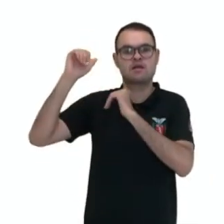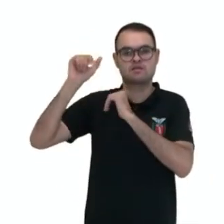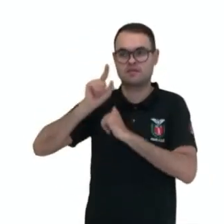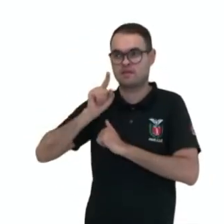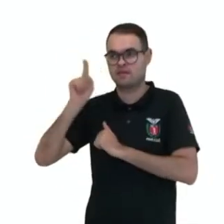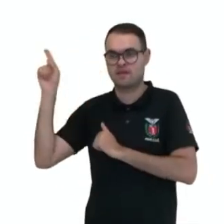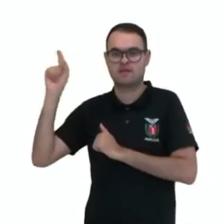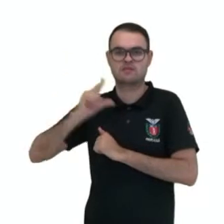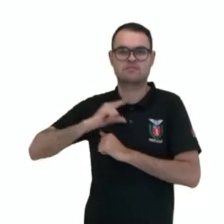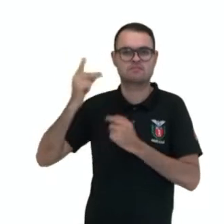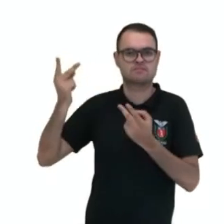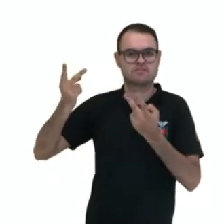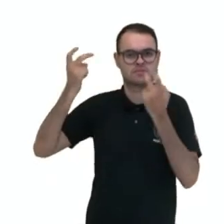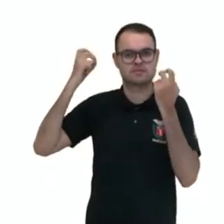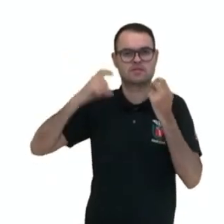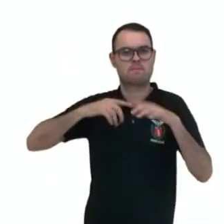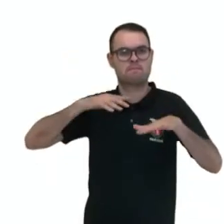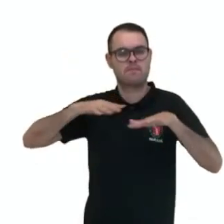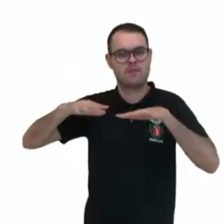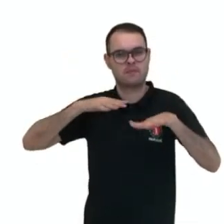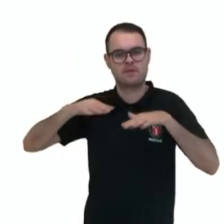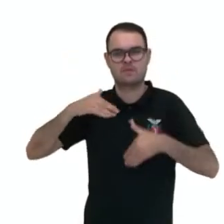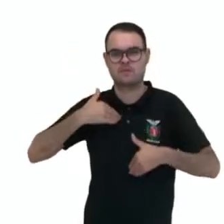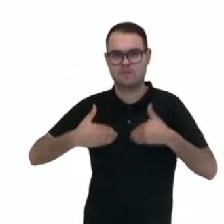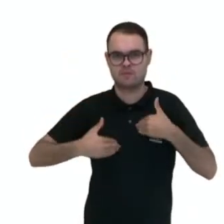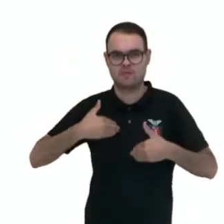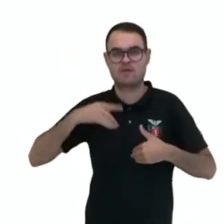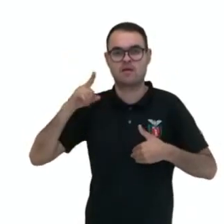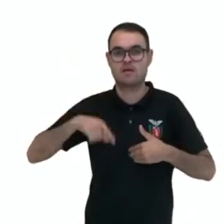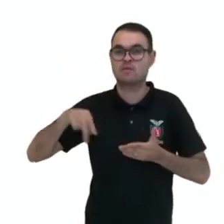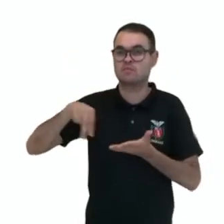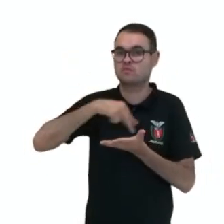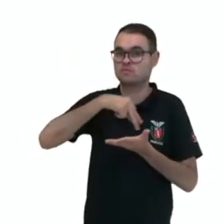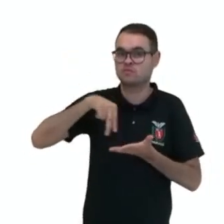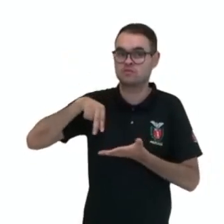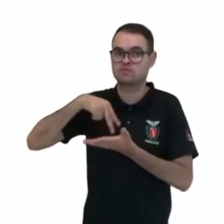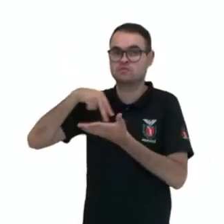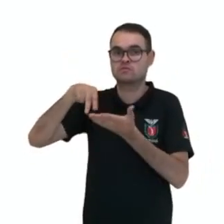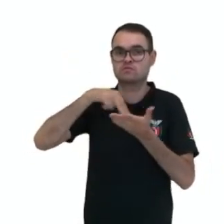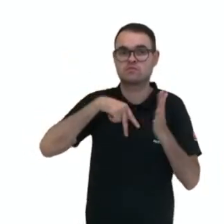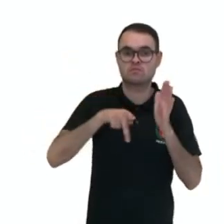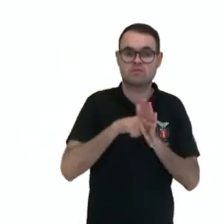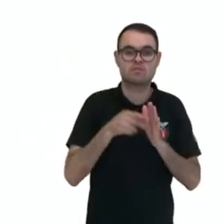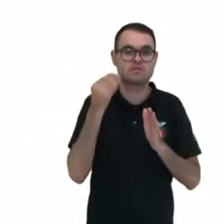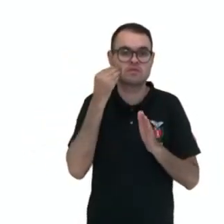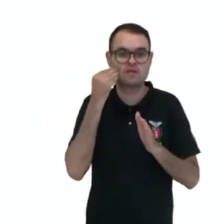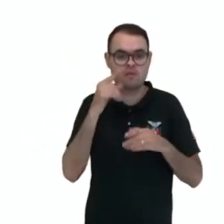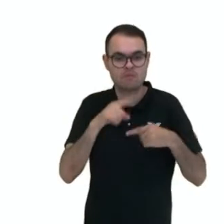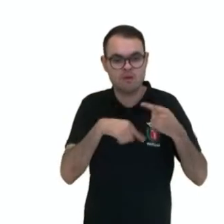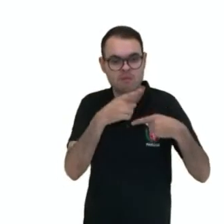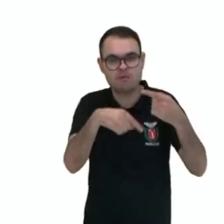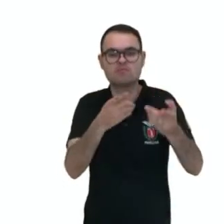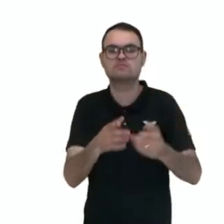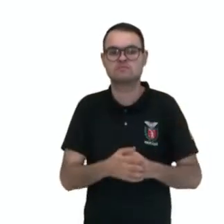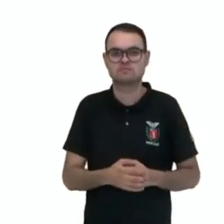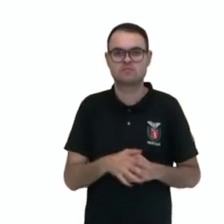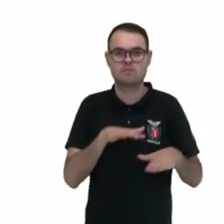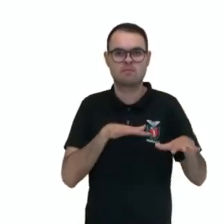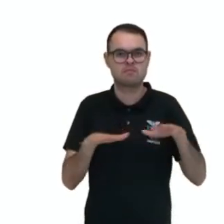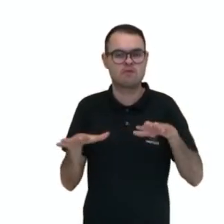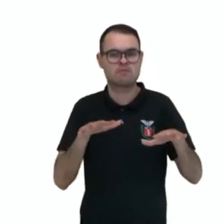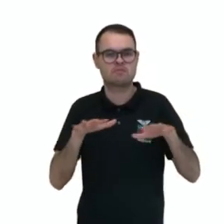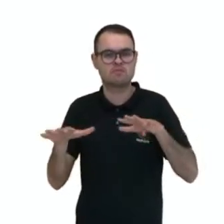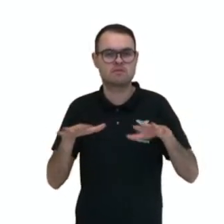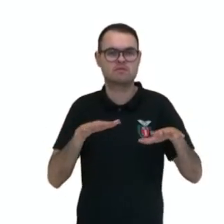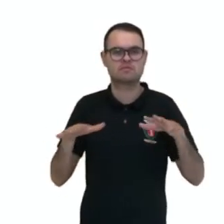representação de movimentos corporais. É uma dança e um ritual de fertilidade. Então, gente percebe que o corpo está em movimento,